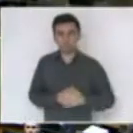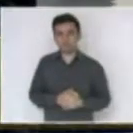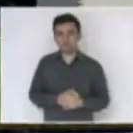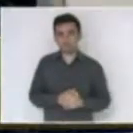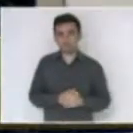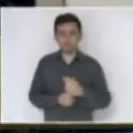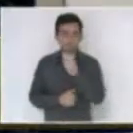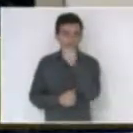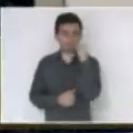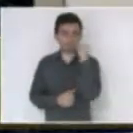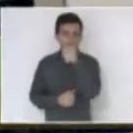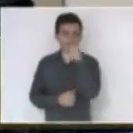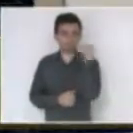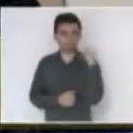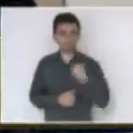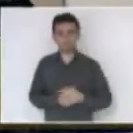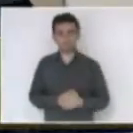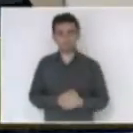Dirceu Dresch.